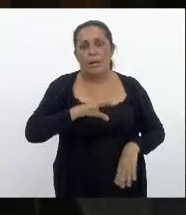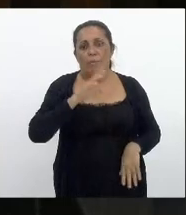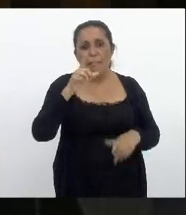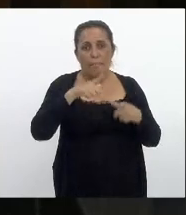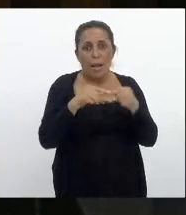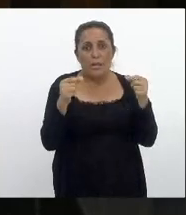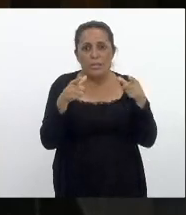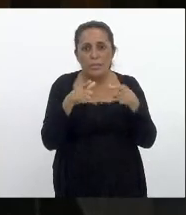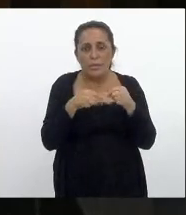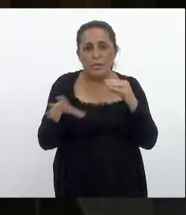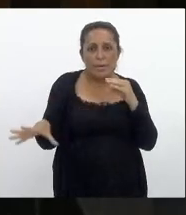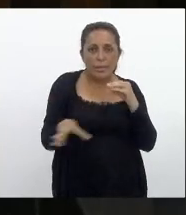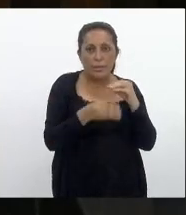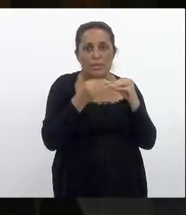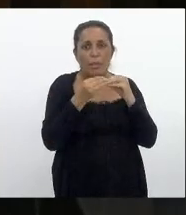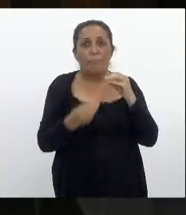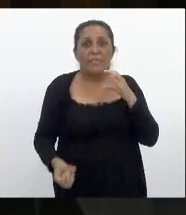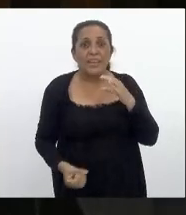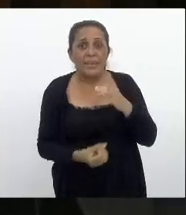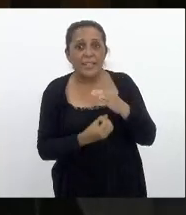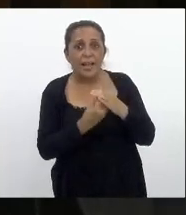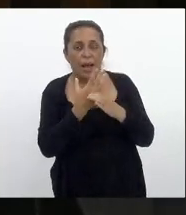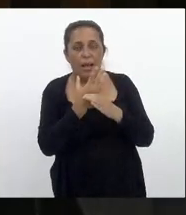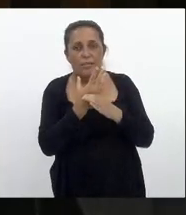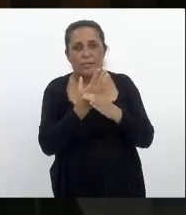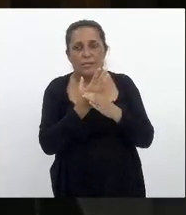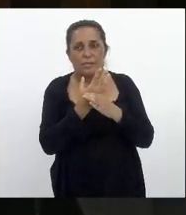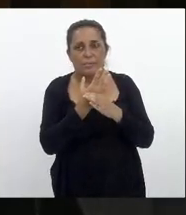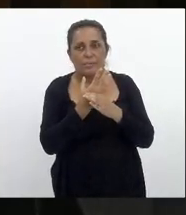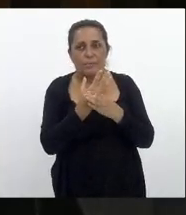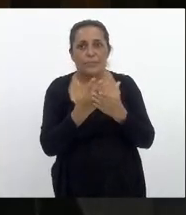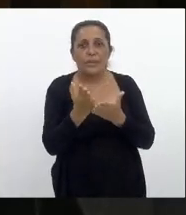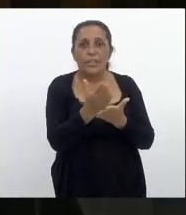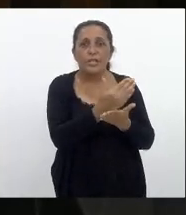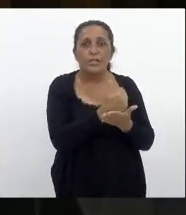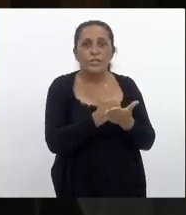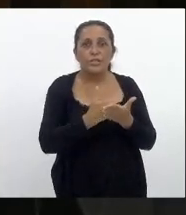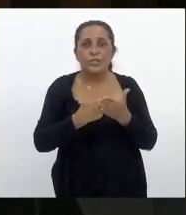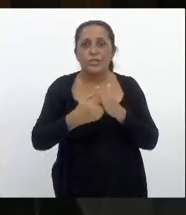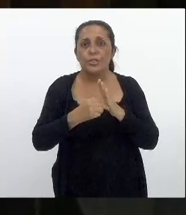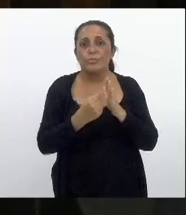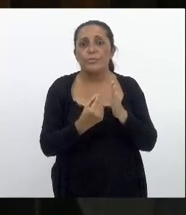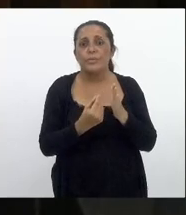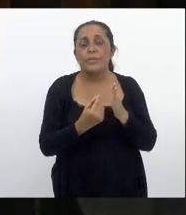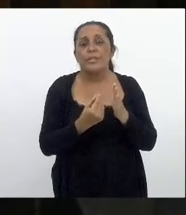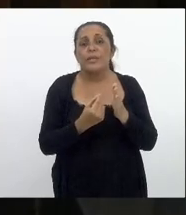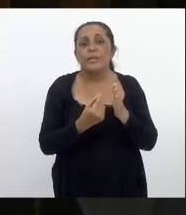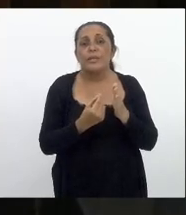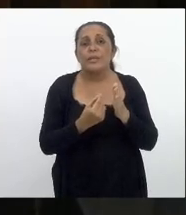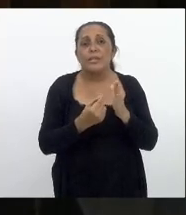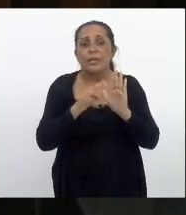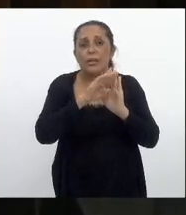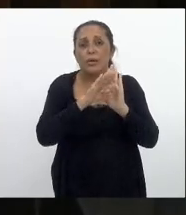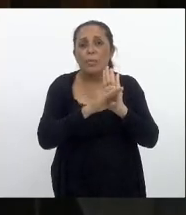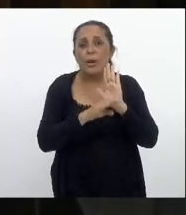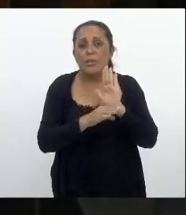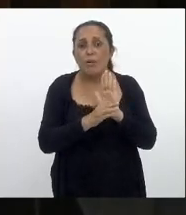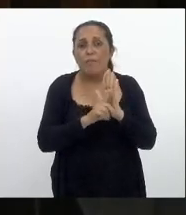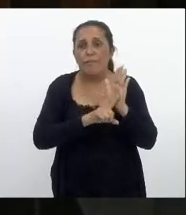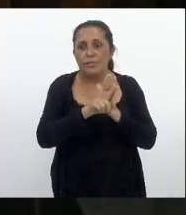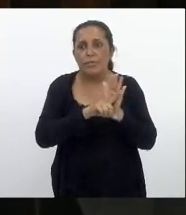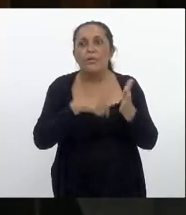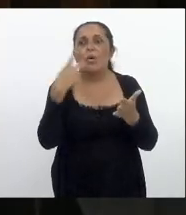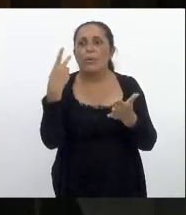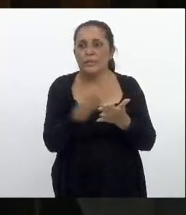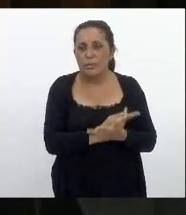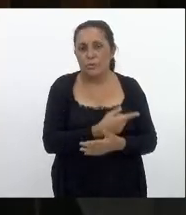adesão aliás para que criassem o regime de recuperação fiscal se eu não estou enganado isso